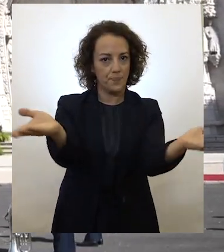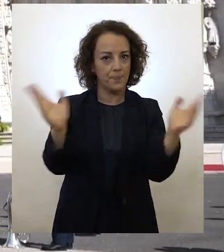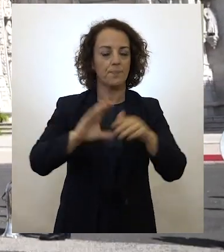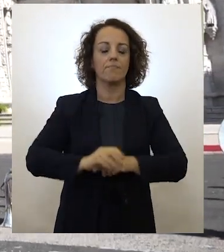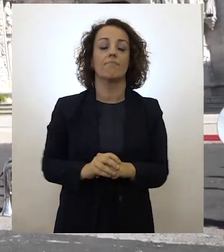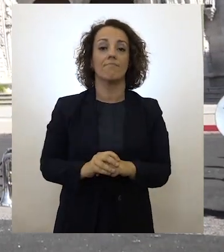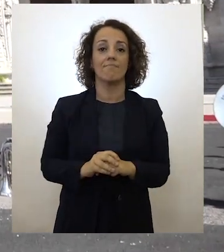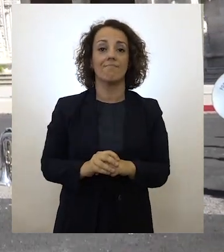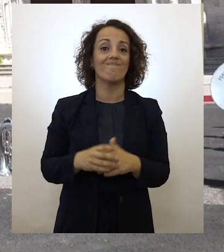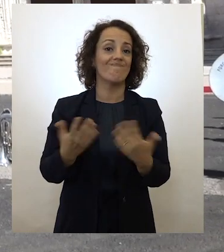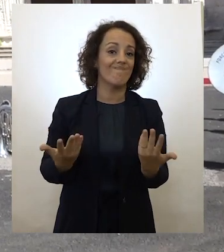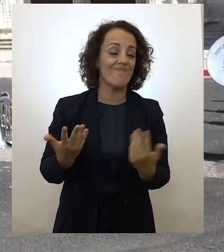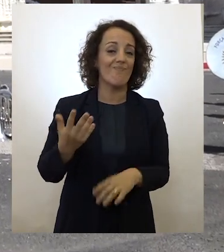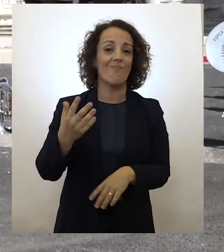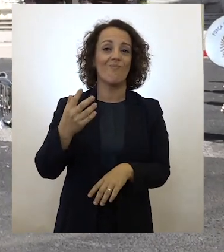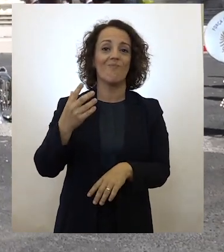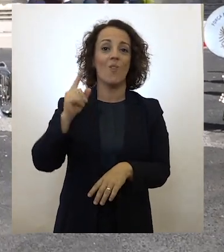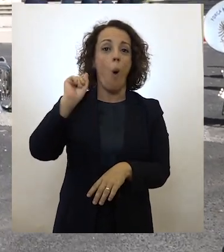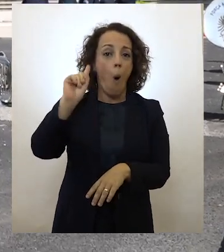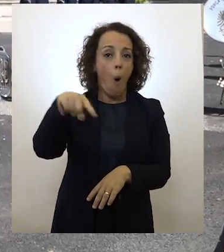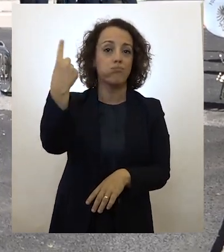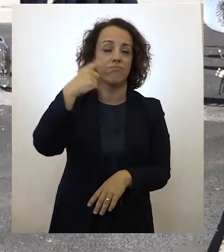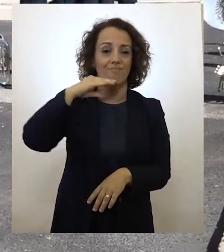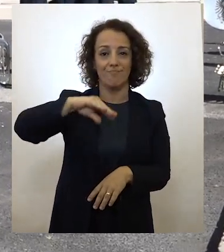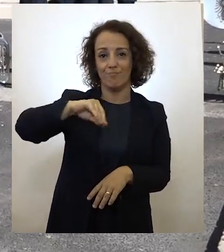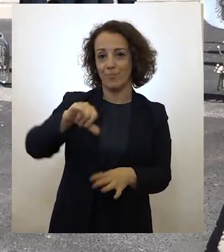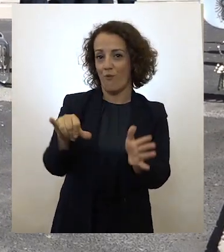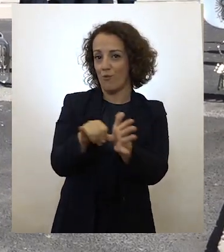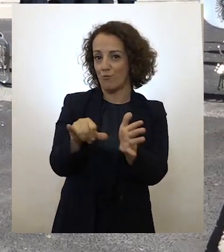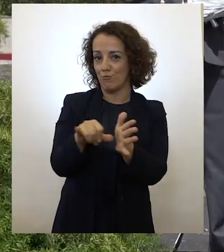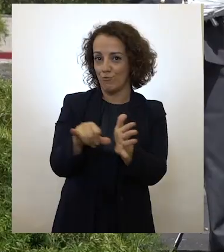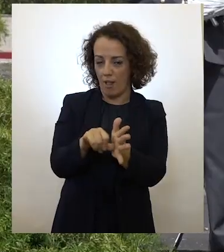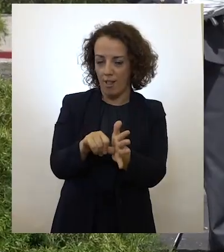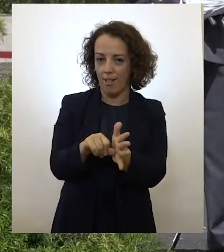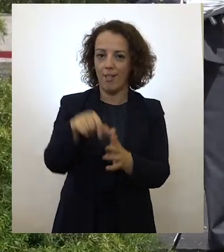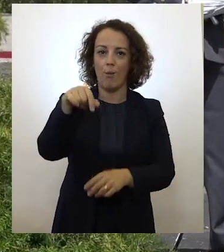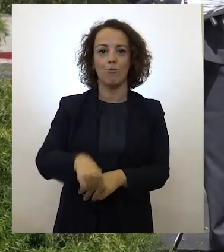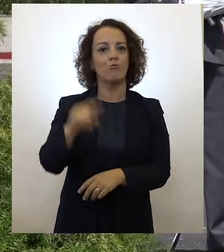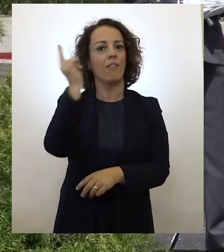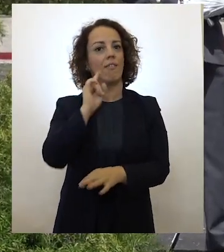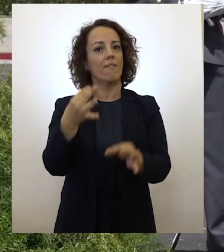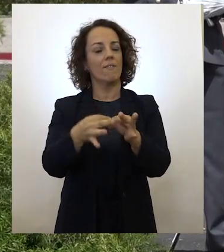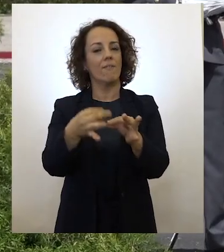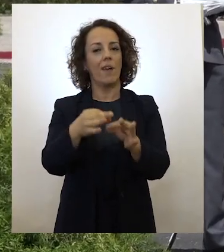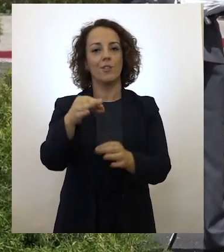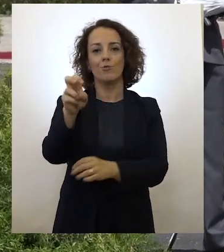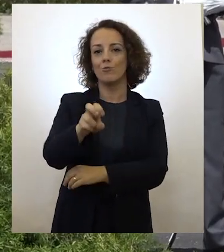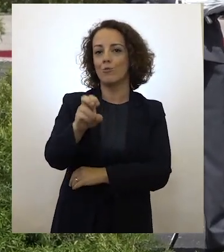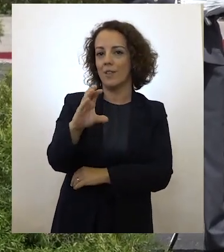Portugueses, deveríamos estar no Funchal a celebrar o 10 de junho